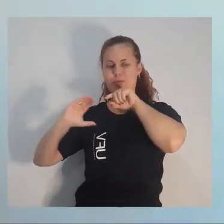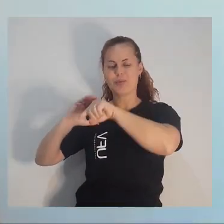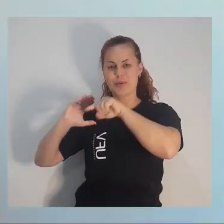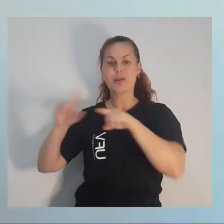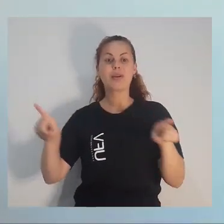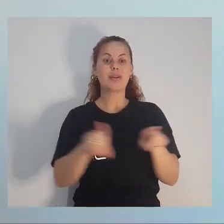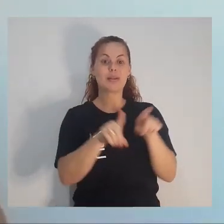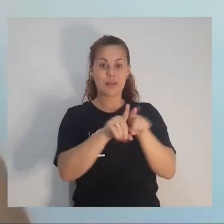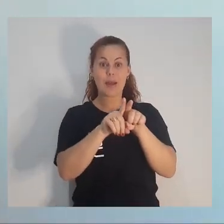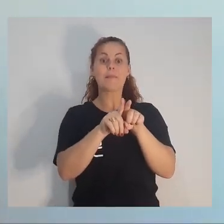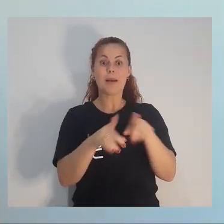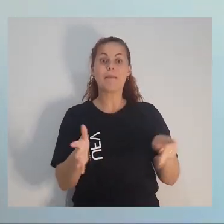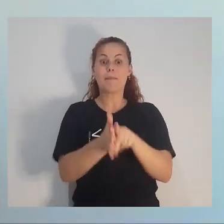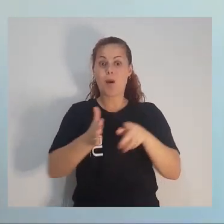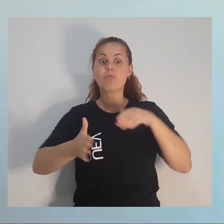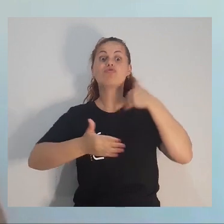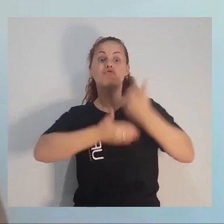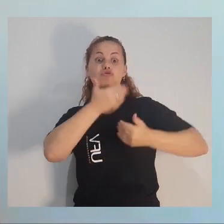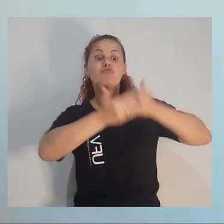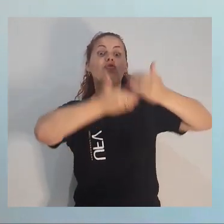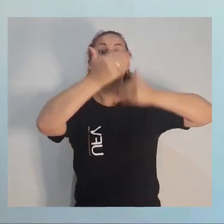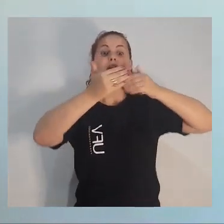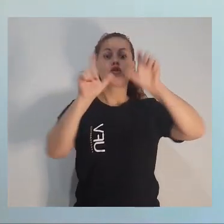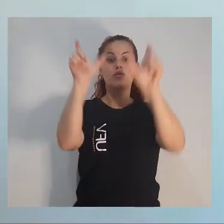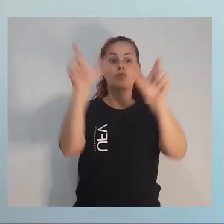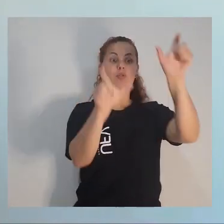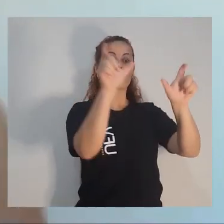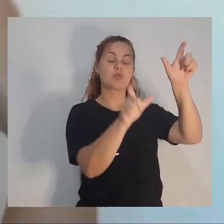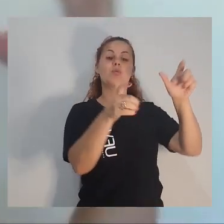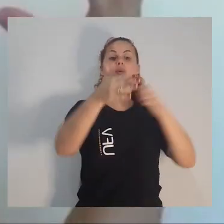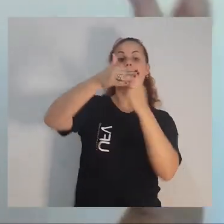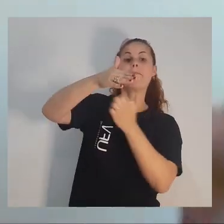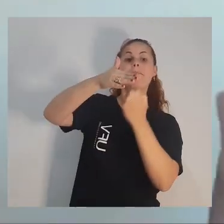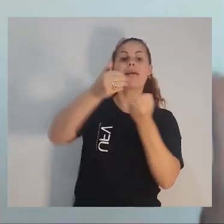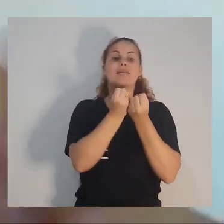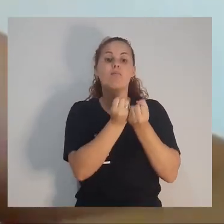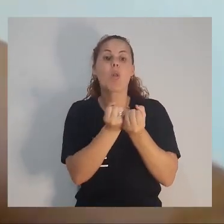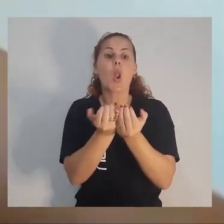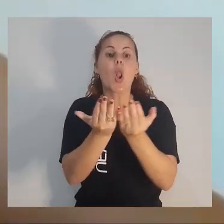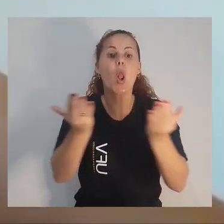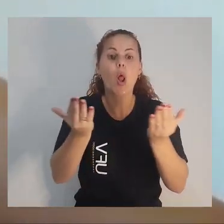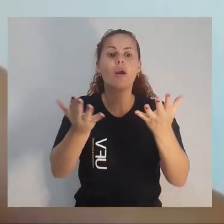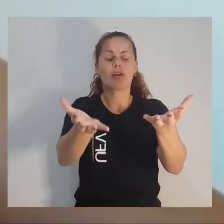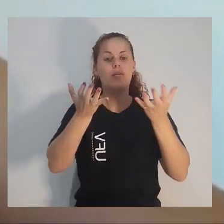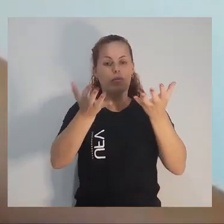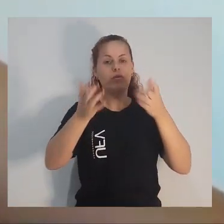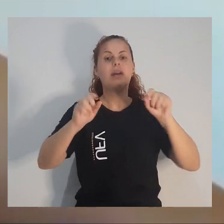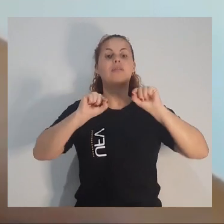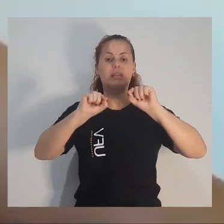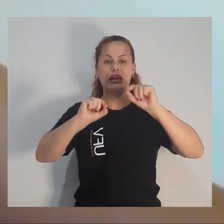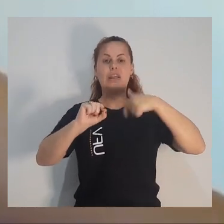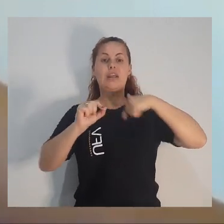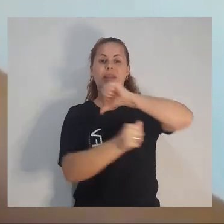quanto como agente de desenvolvimento de pessoas e negócios. Porque eu quero expandir o impacto que eu